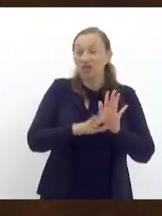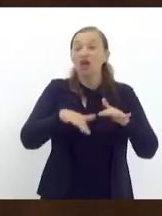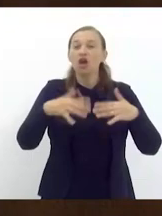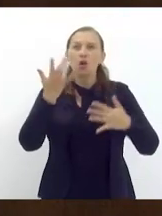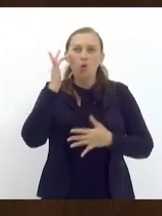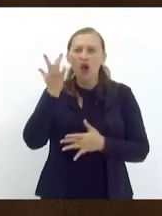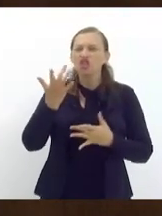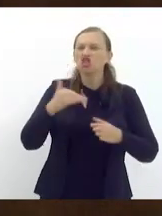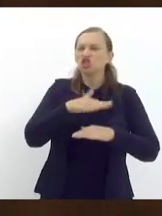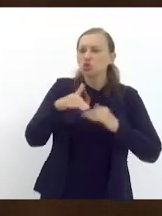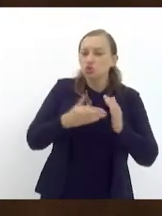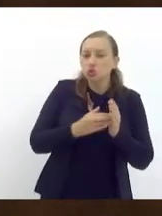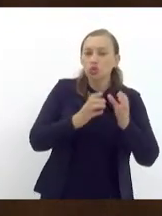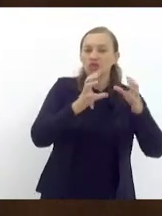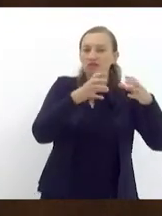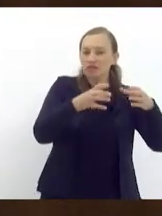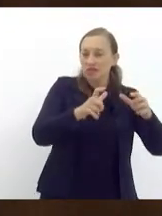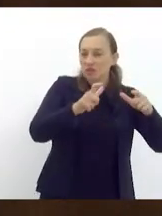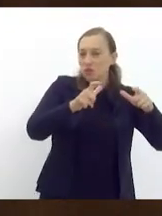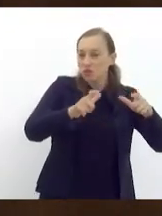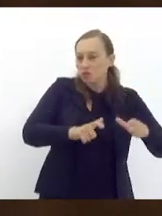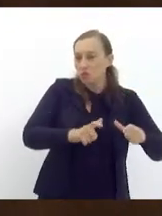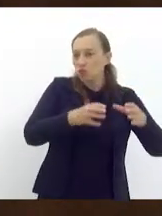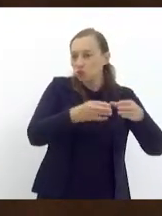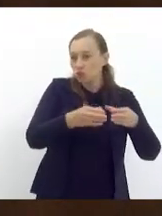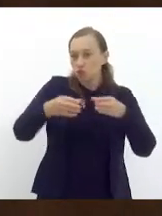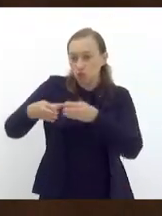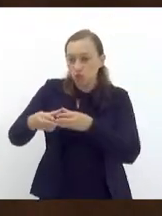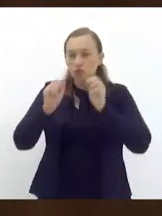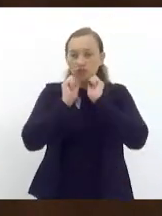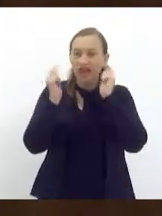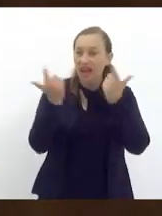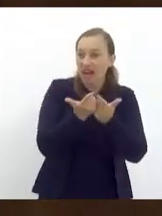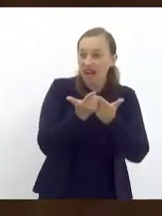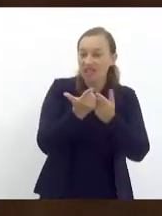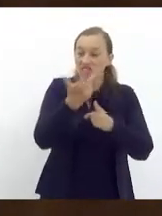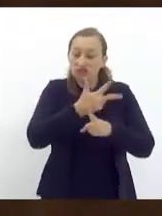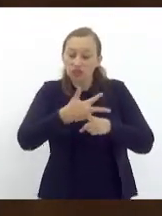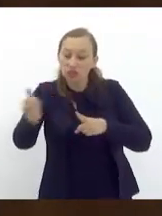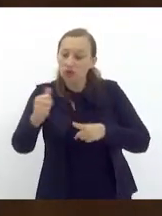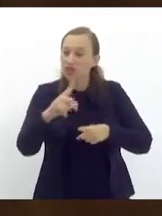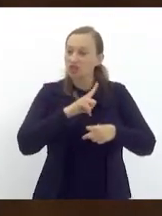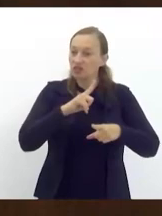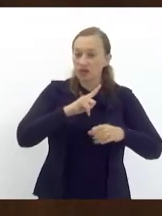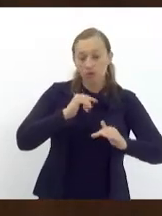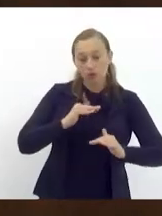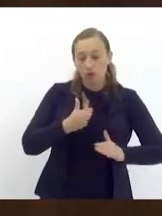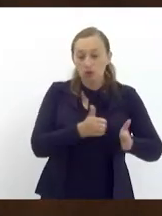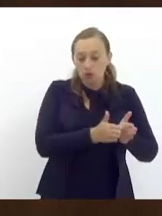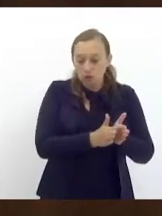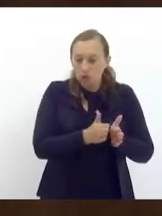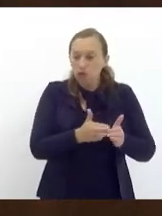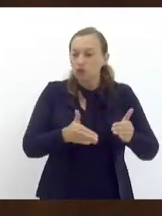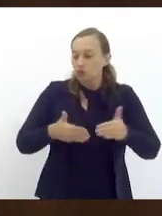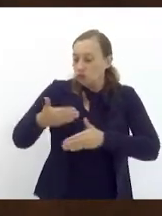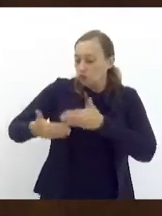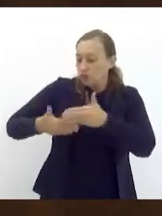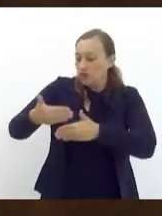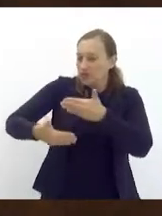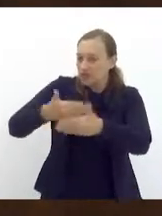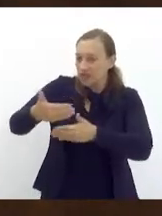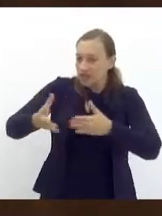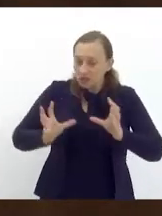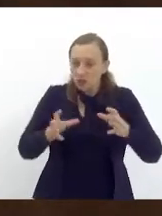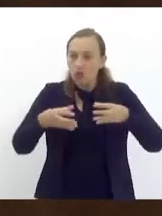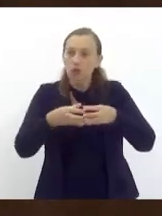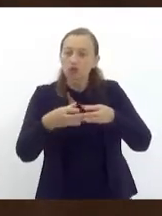Alerj todos os parlamentares aqui ganhamos com esse processo que foi também coletivo de